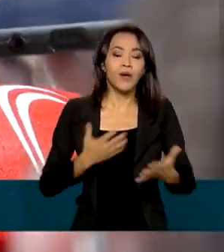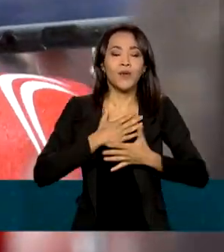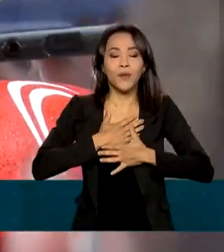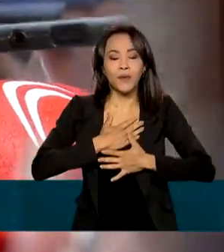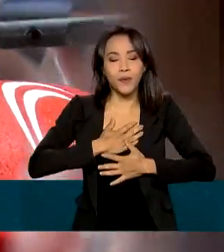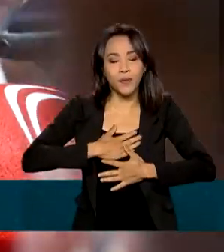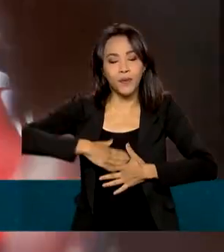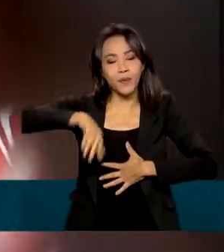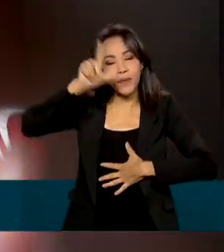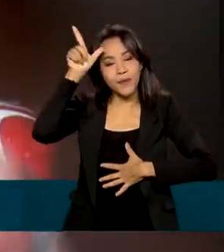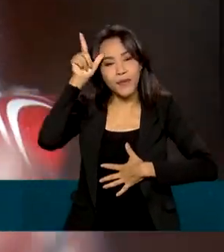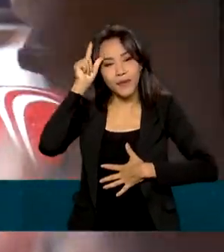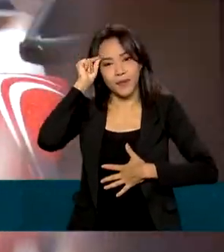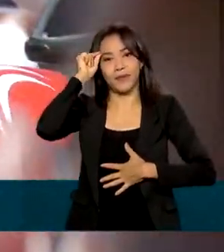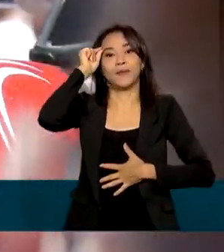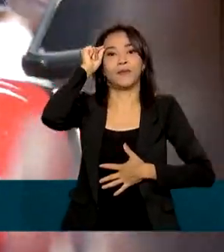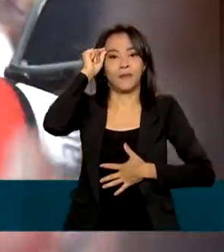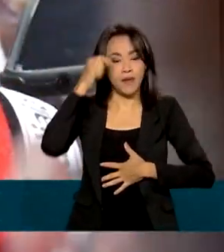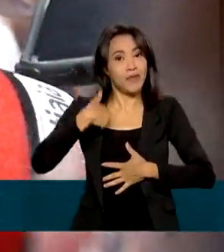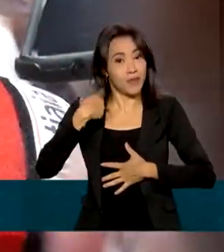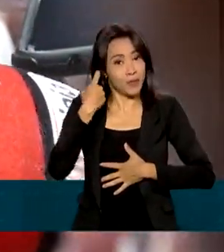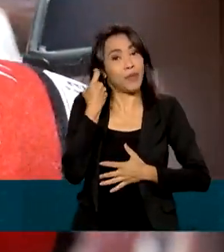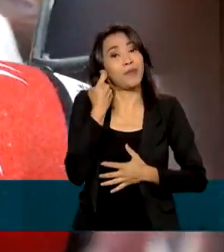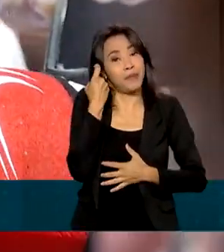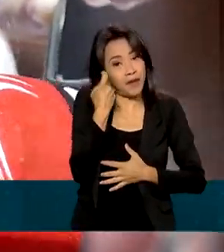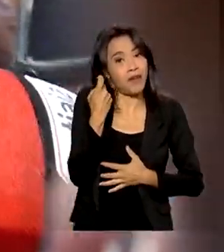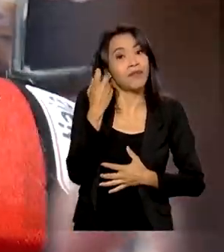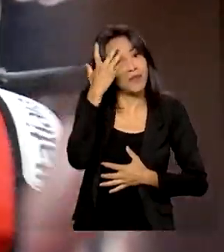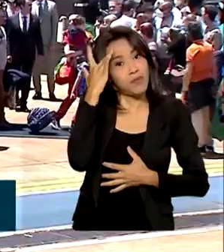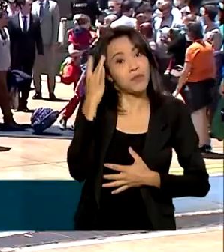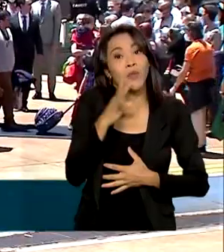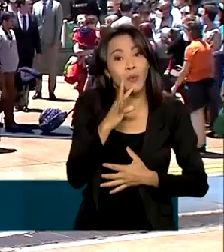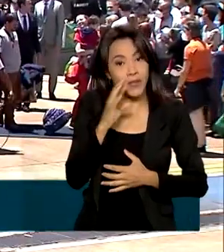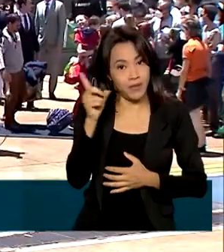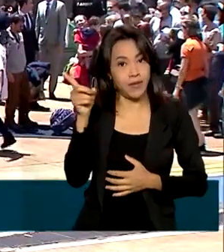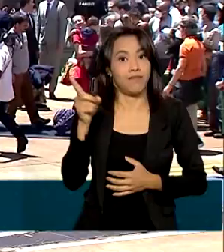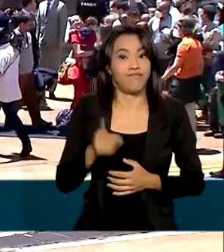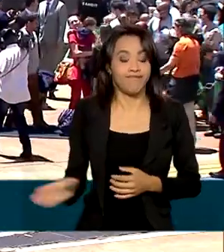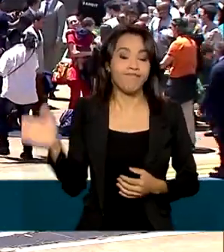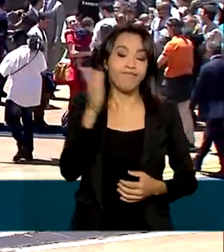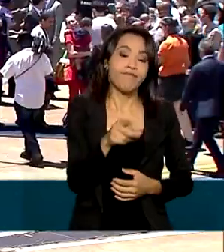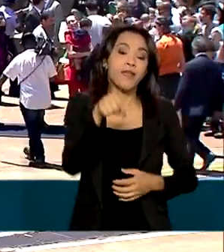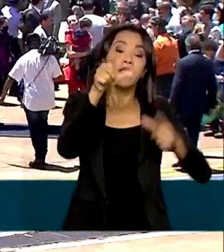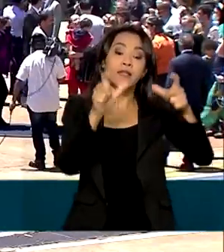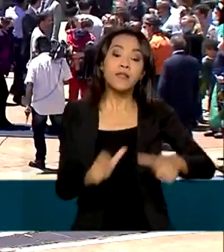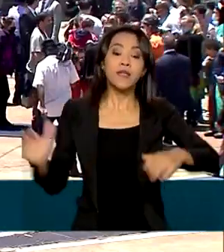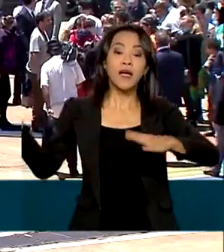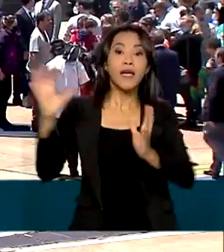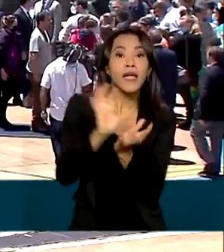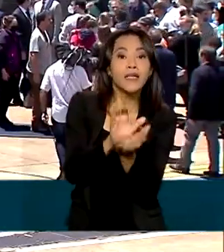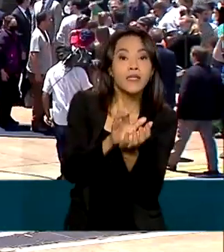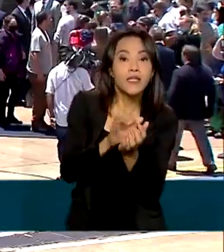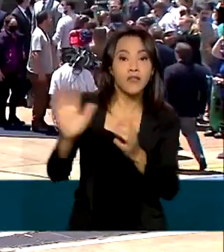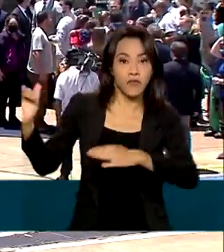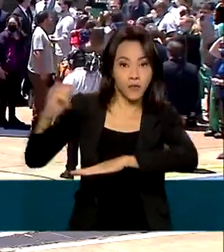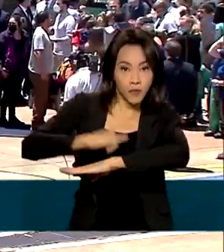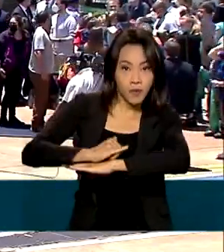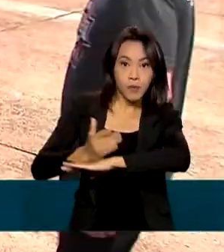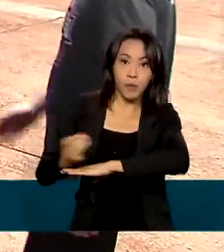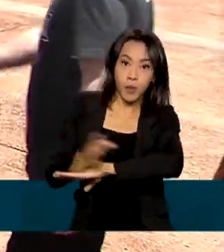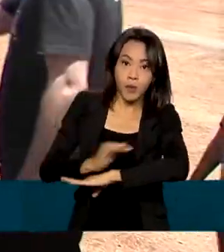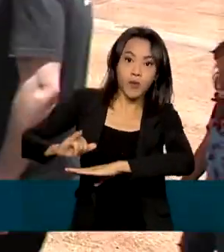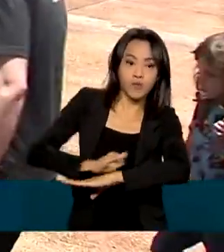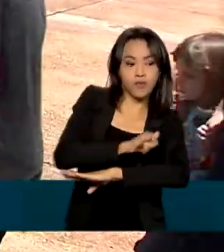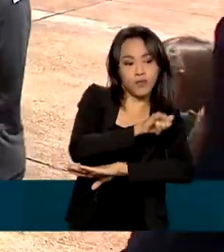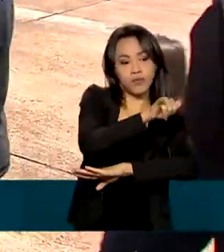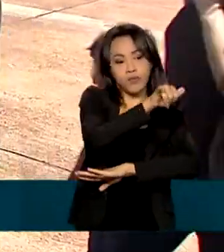aliviado, mas eu estou preocupado com as pessoas que eu conhecia lá. Da base aérea de Recife, os passageiros seguiram para Brasília,